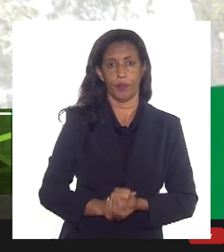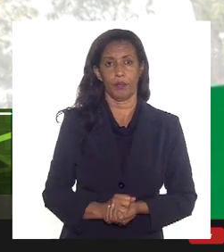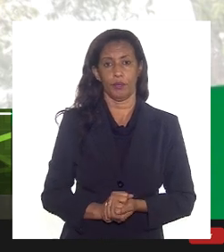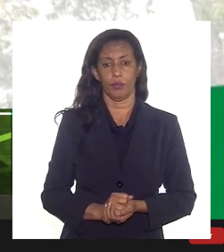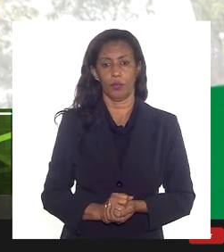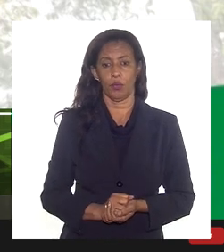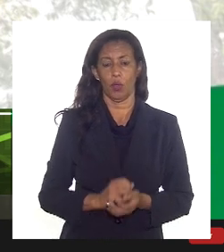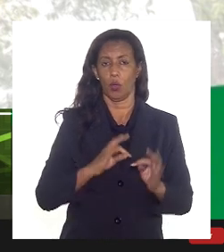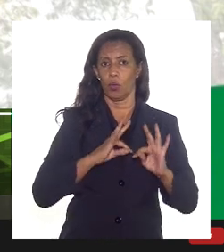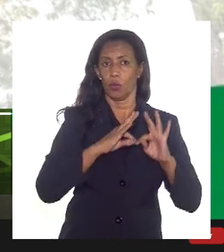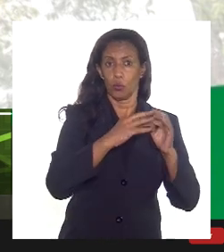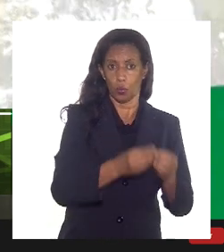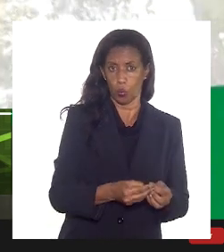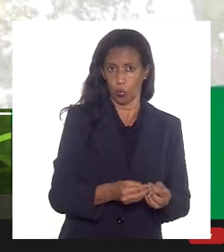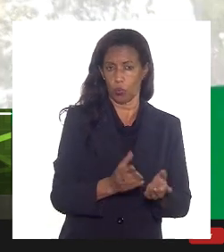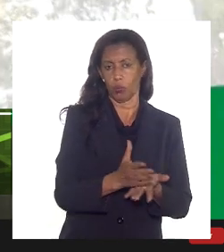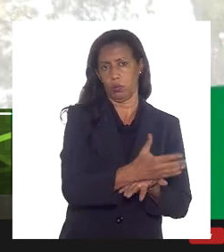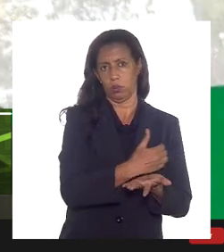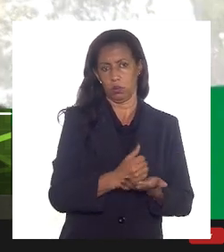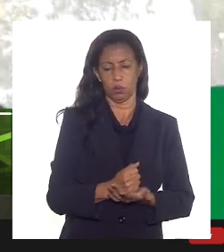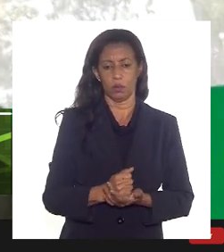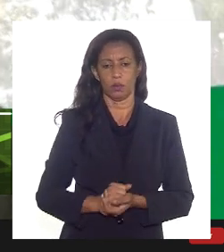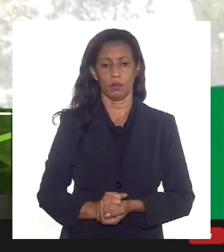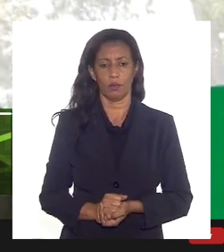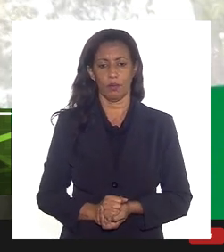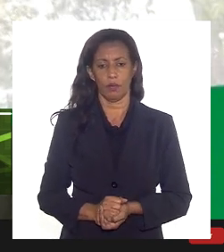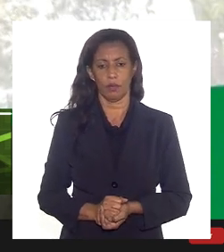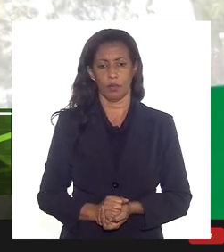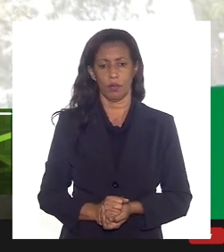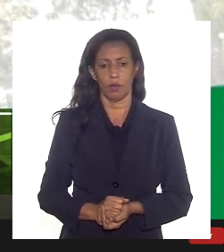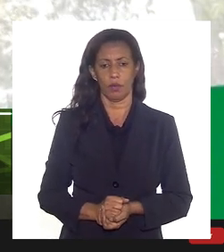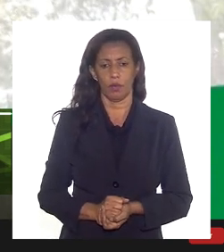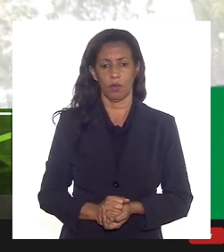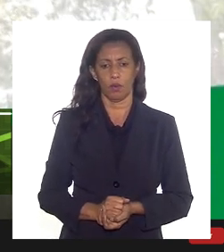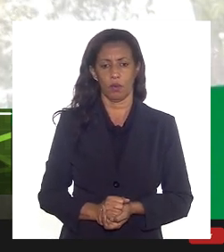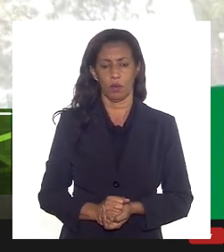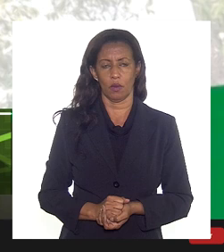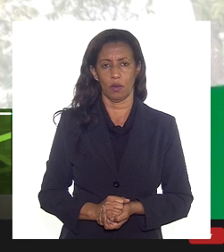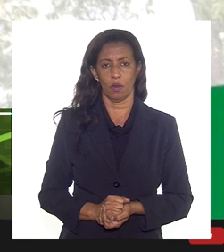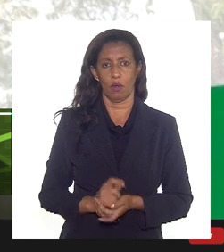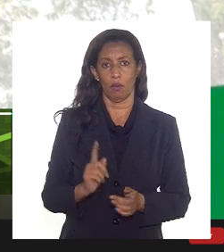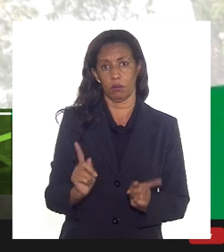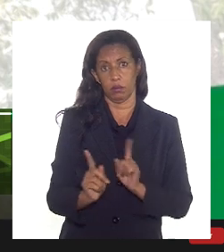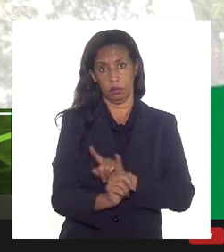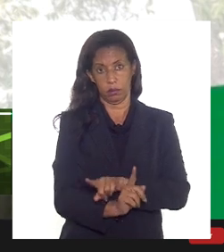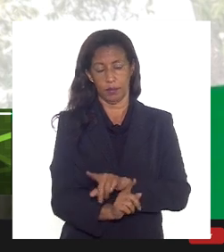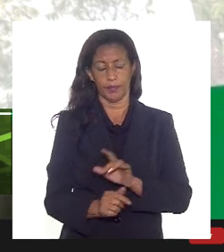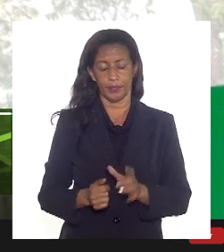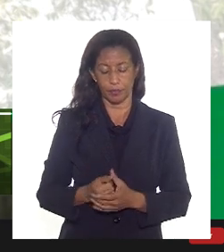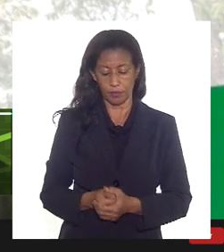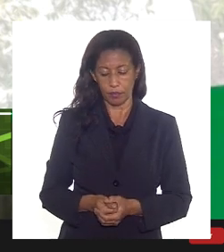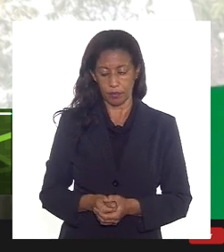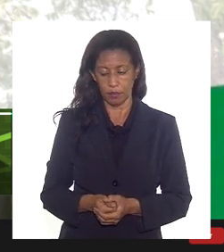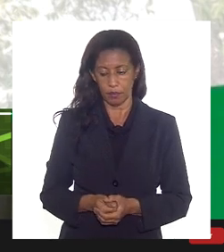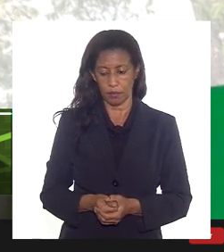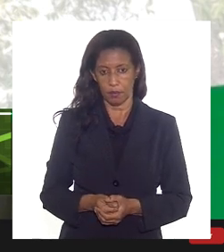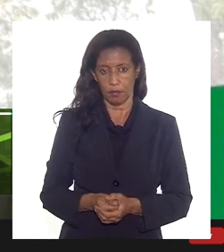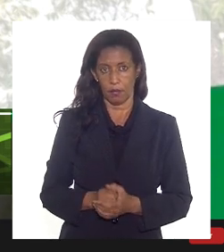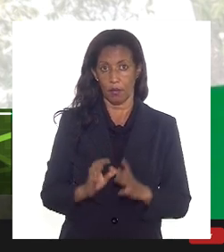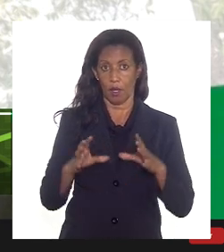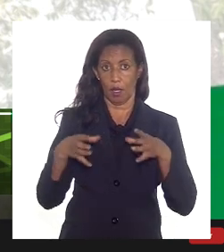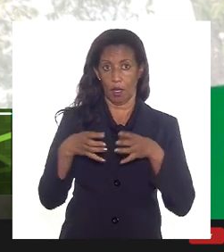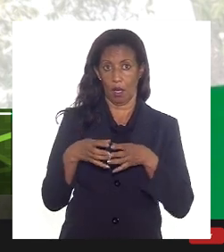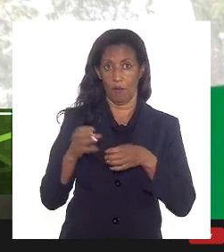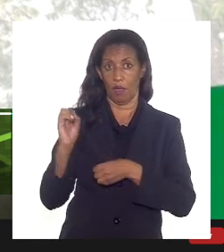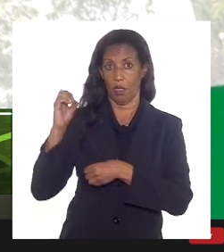integralmente, conforme apurado. com relação à parte controversa, a companhia faz